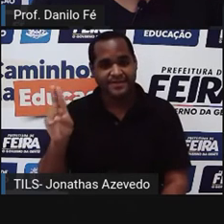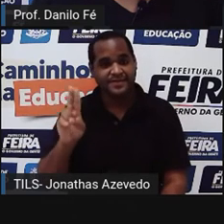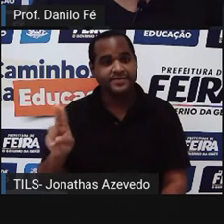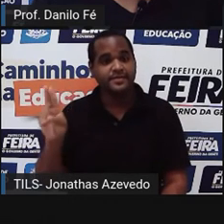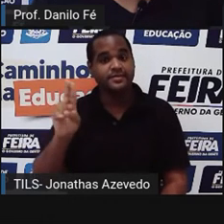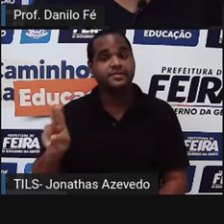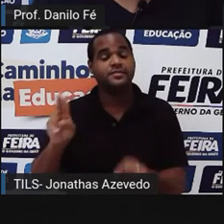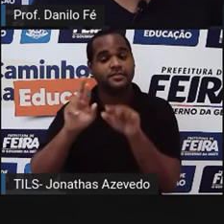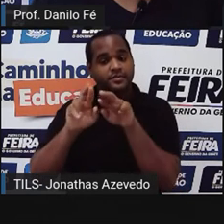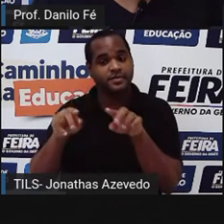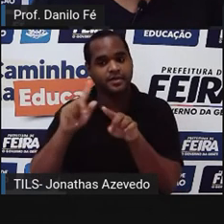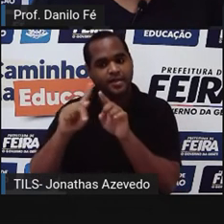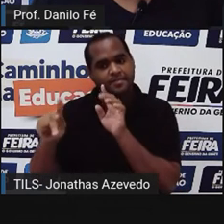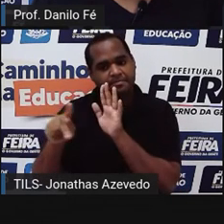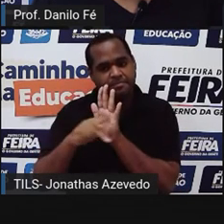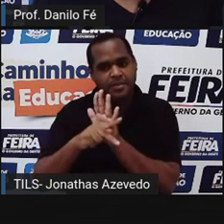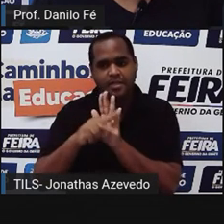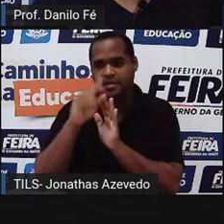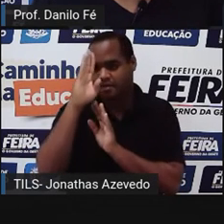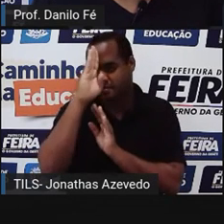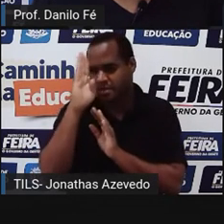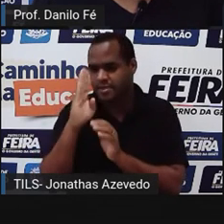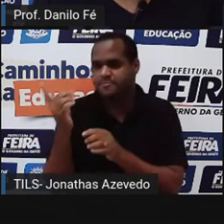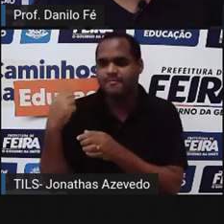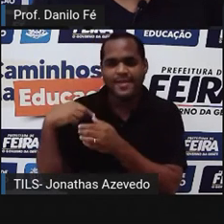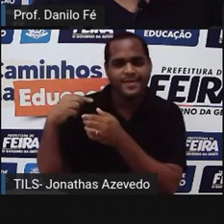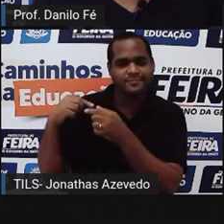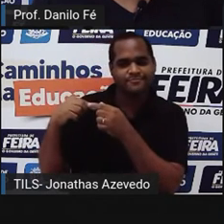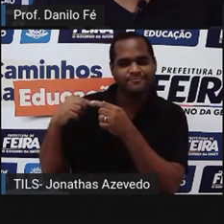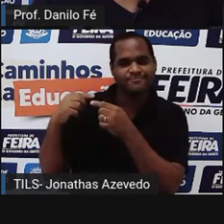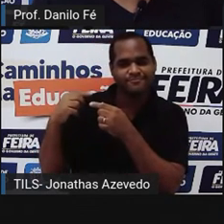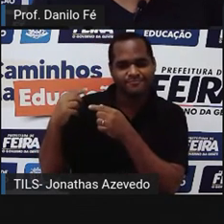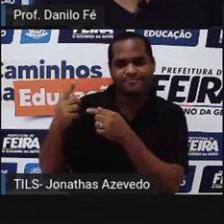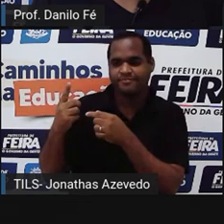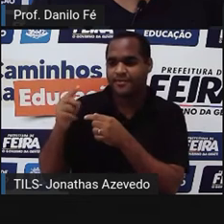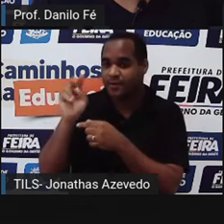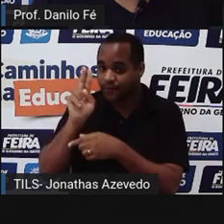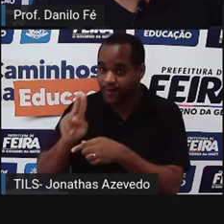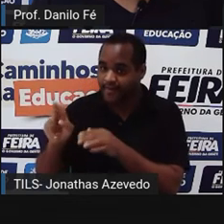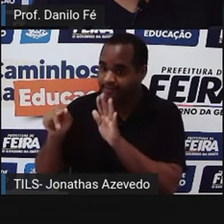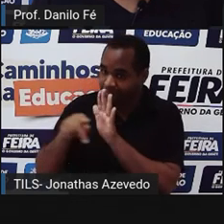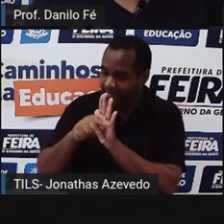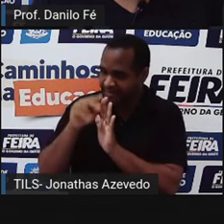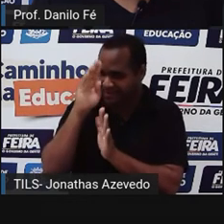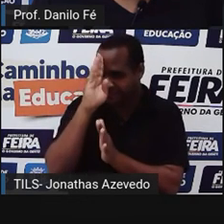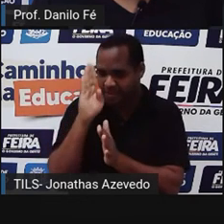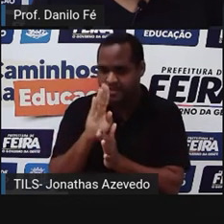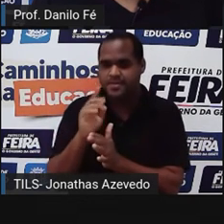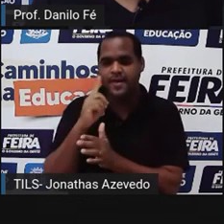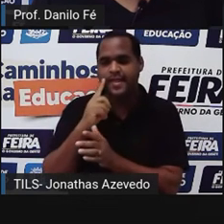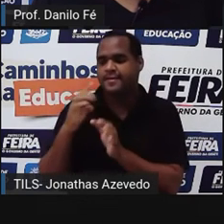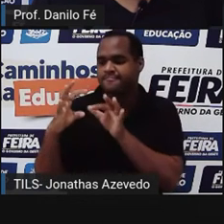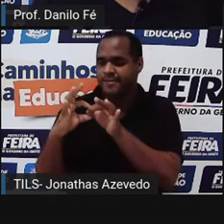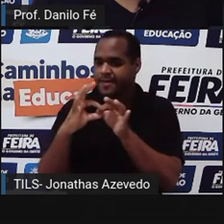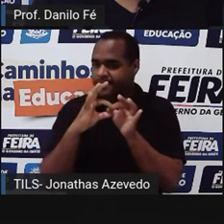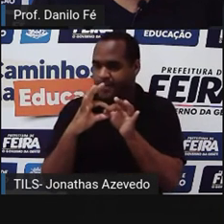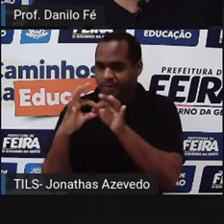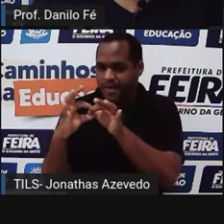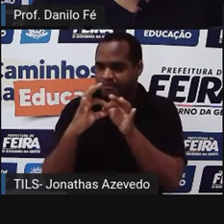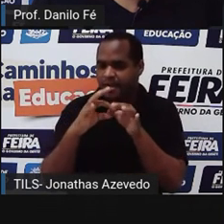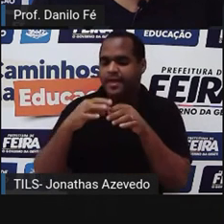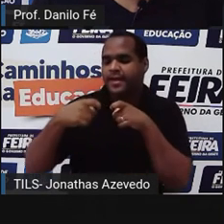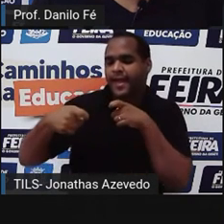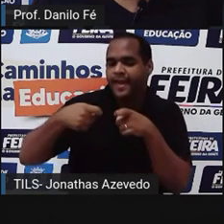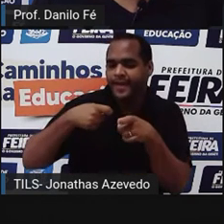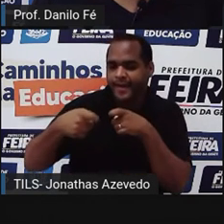de herança pertencia ao Brasil naquele momento. E o Brasil recém-independente faz uma guerra